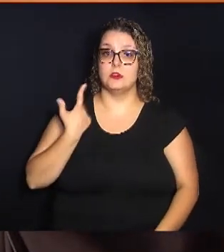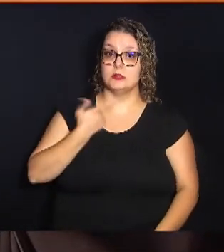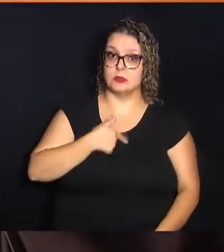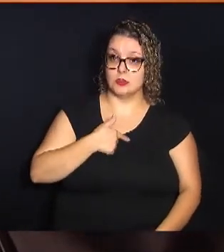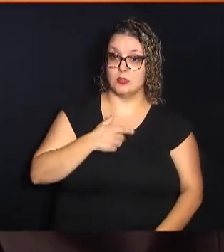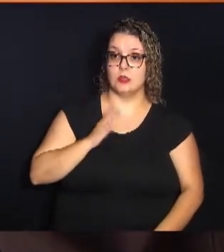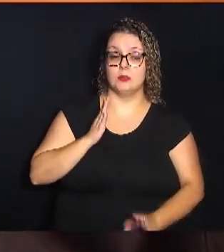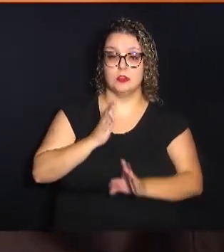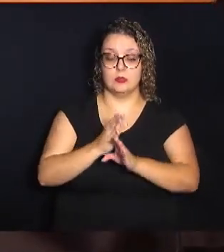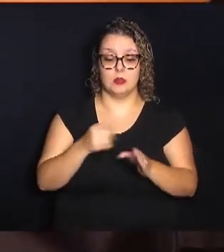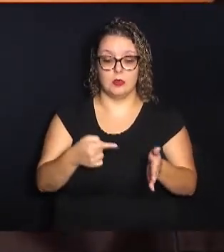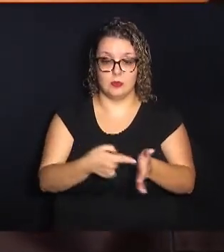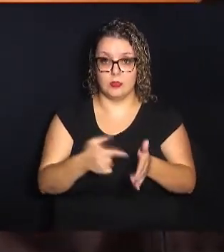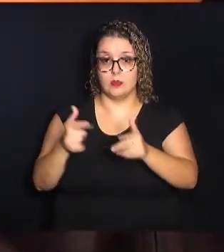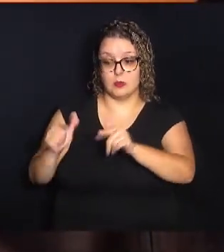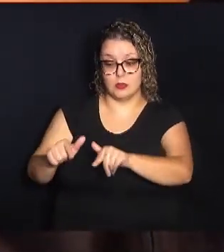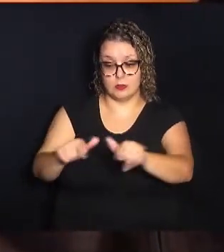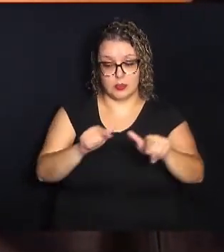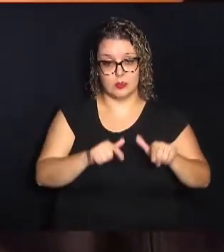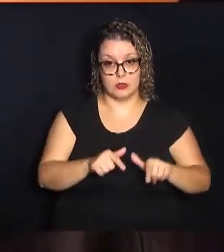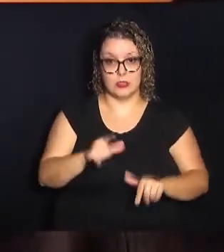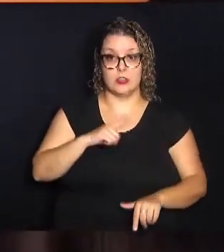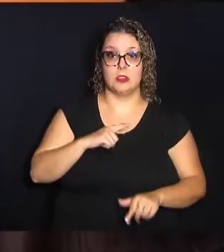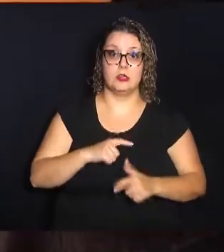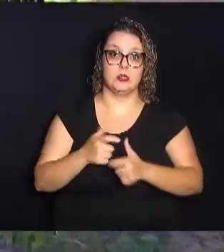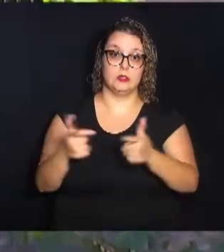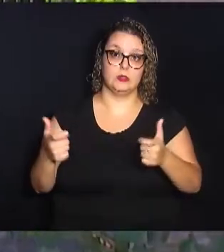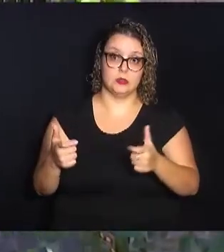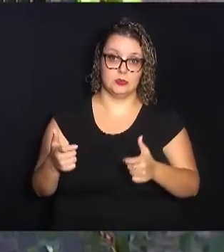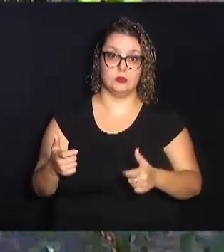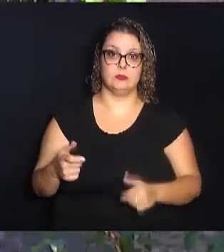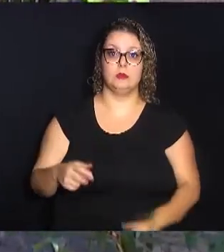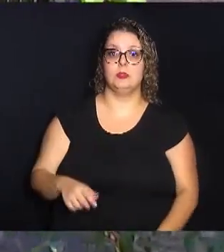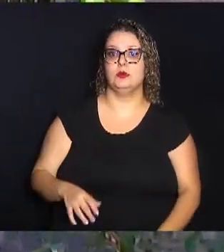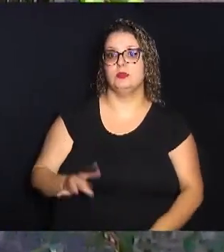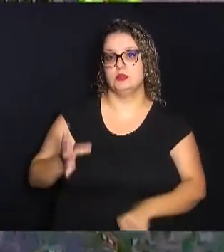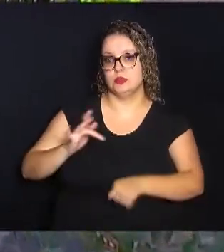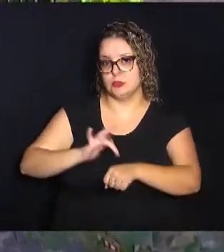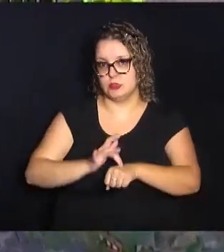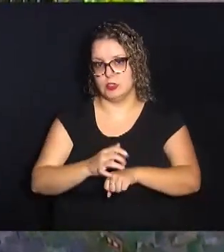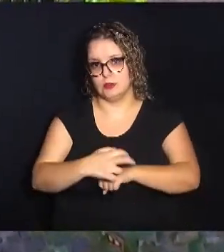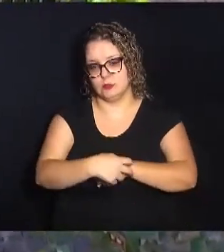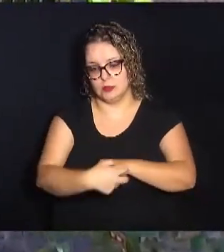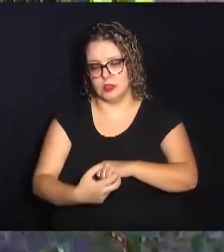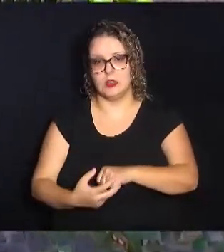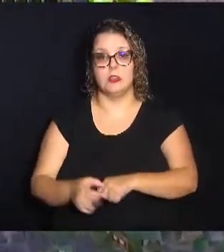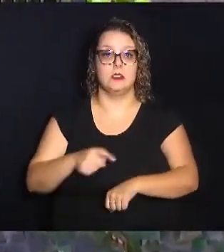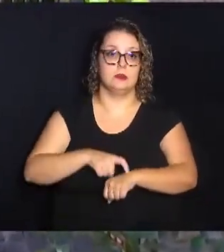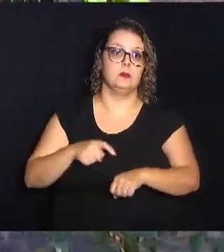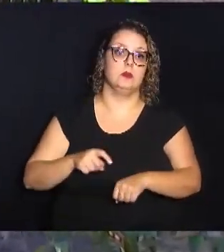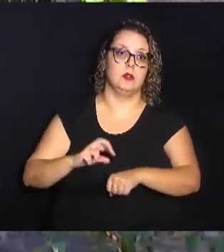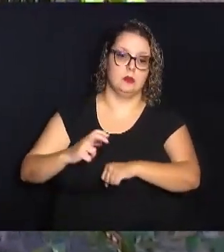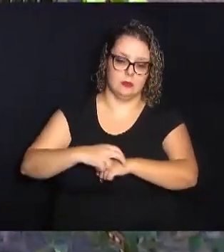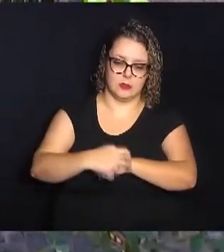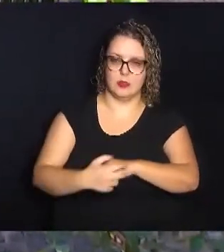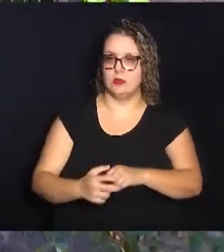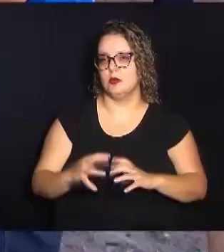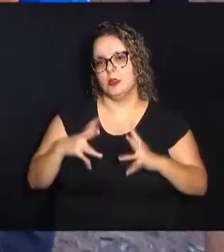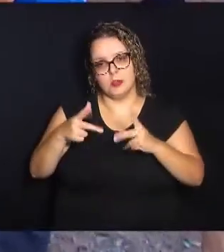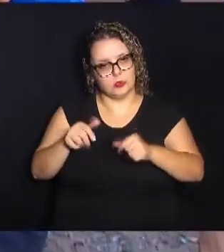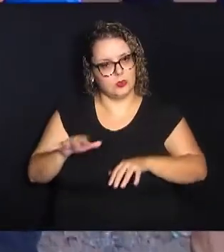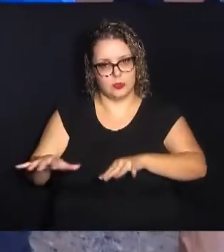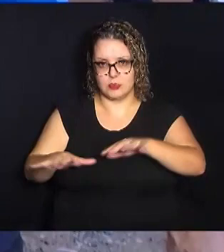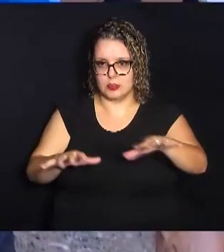solicitação com locais em que a gente tem grande número de casos. É claro que nesse momento de epidemia, a gente tem casos na cidade toda,